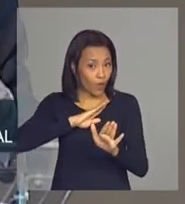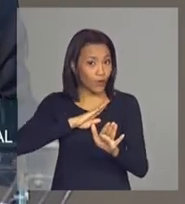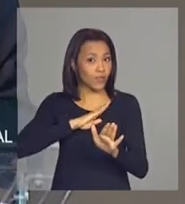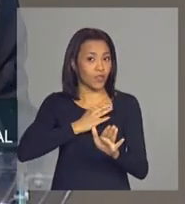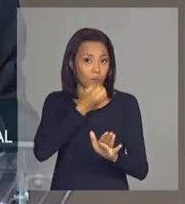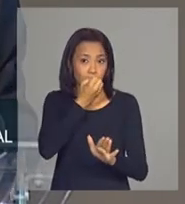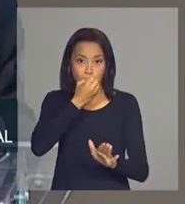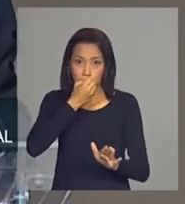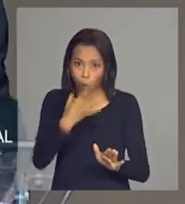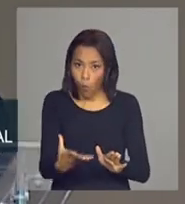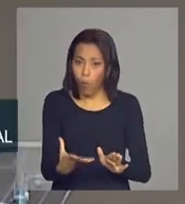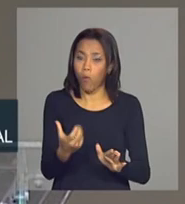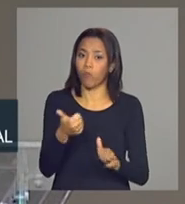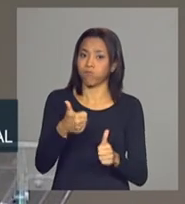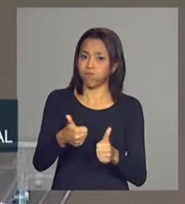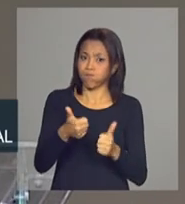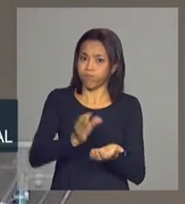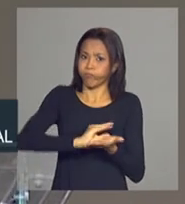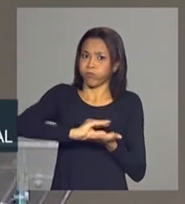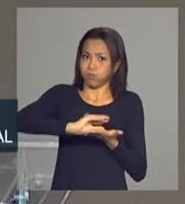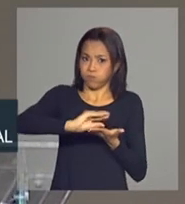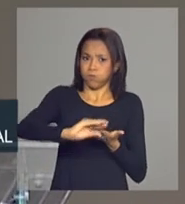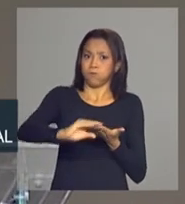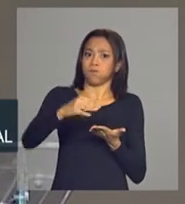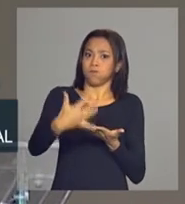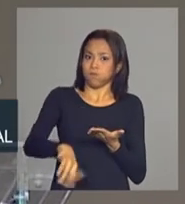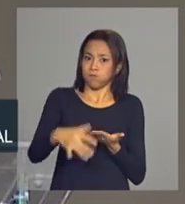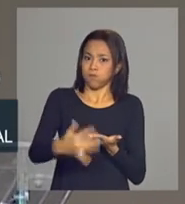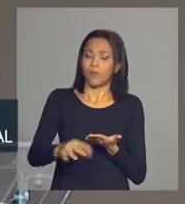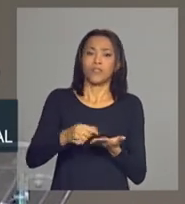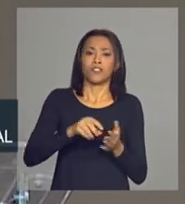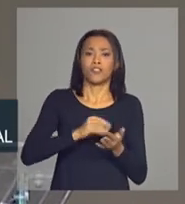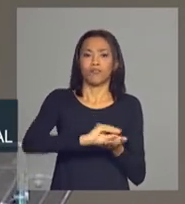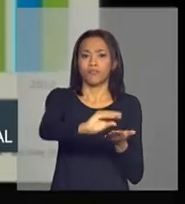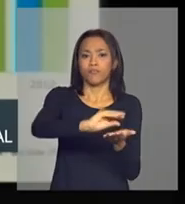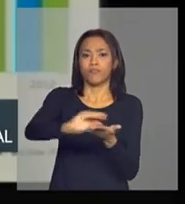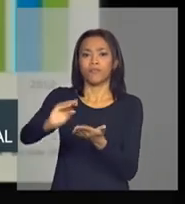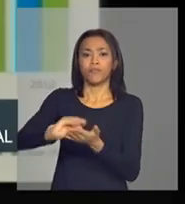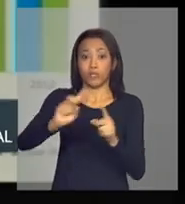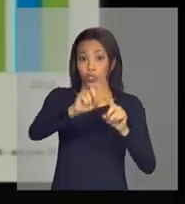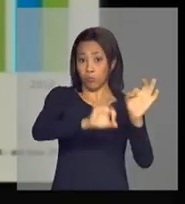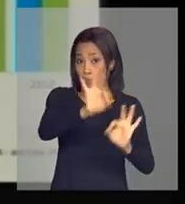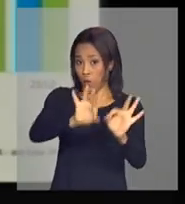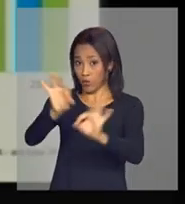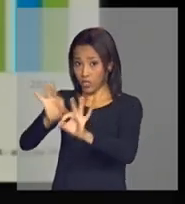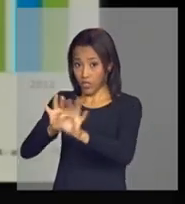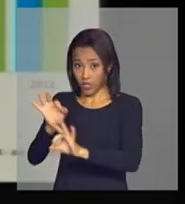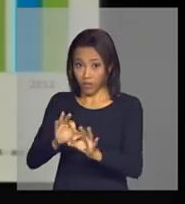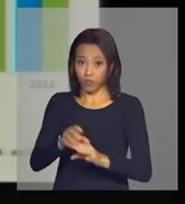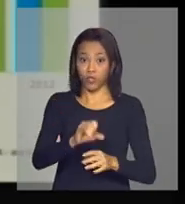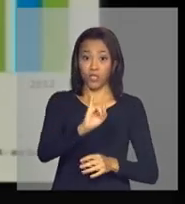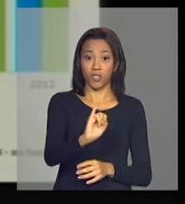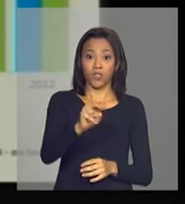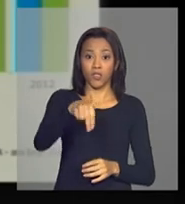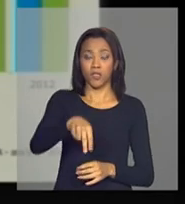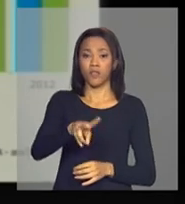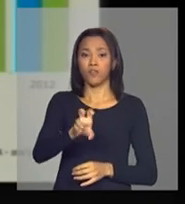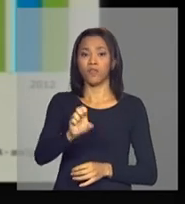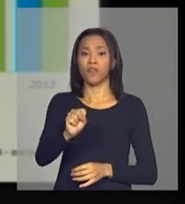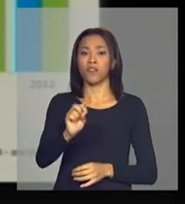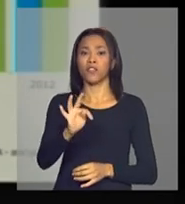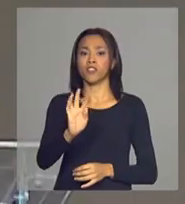muito robusta de investimentos de projetos de investimento e o que nos